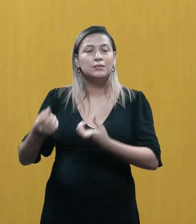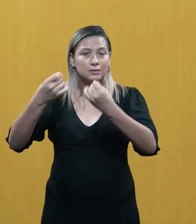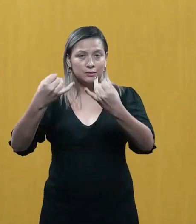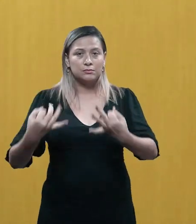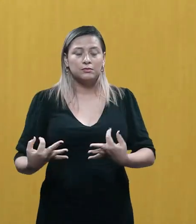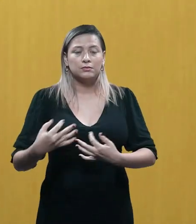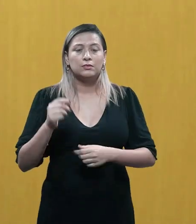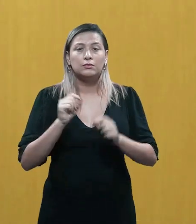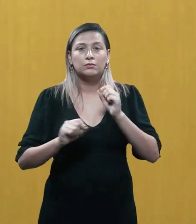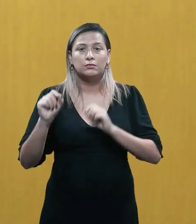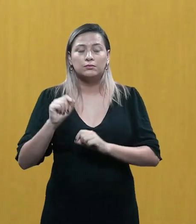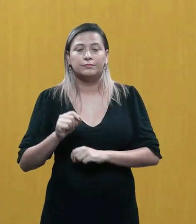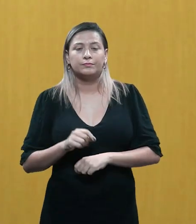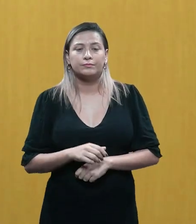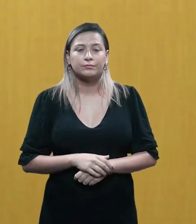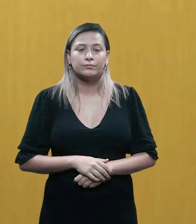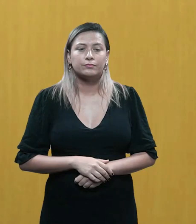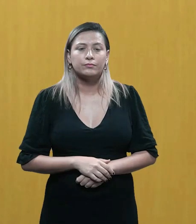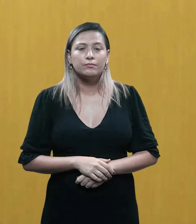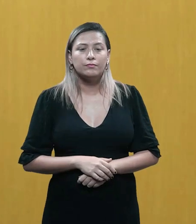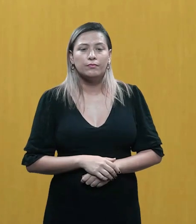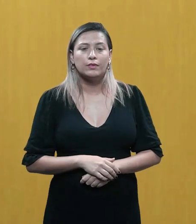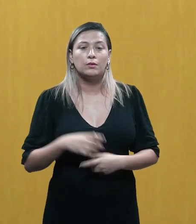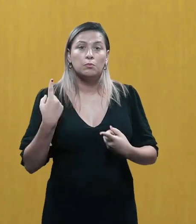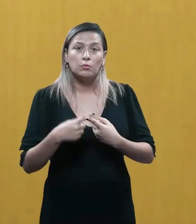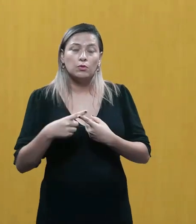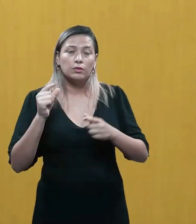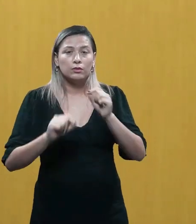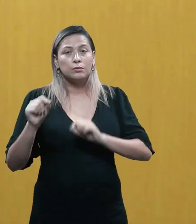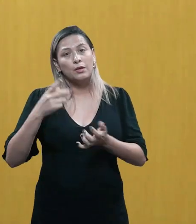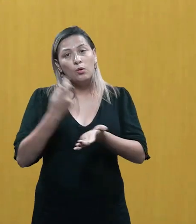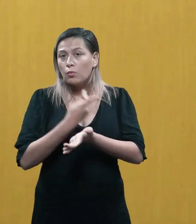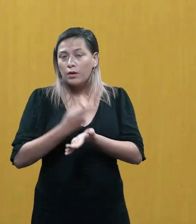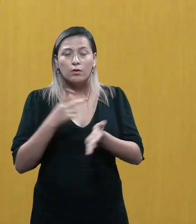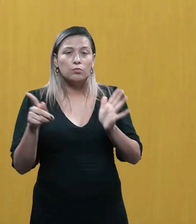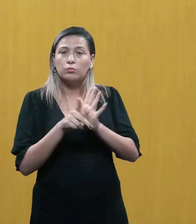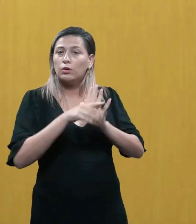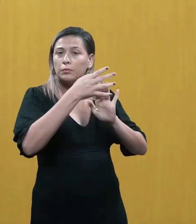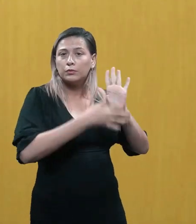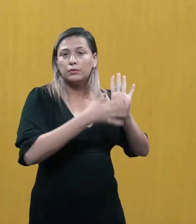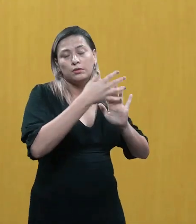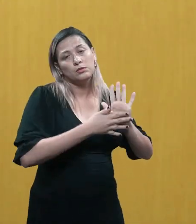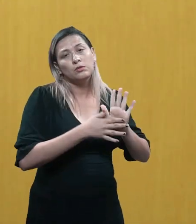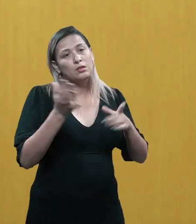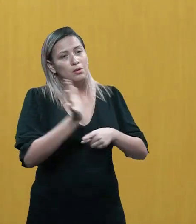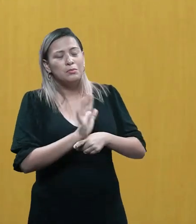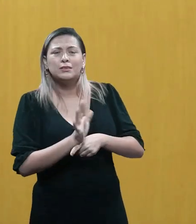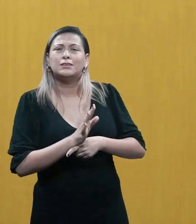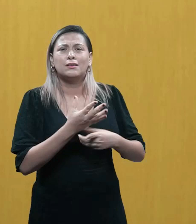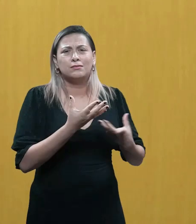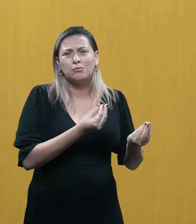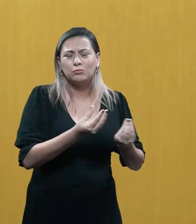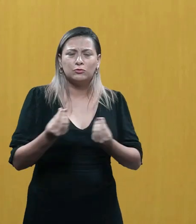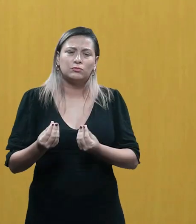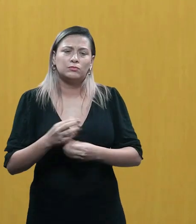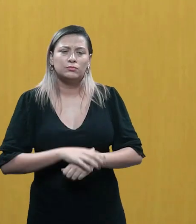fala que é, muitas vezes, ou na maioria das vezes, um erro do roteiro. Você colocou uma cena em excesso,